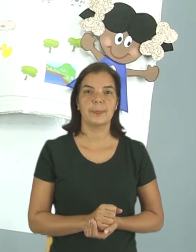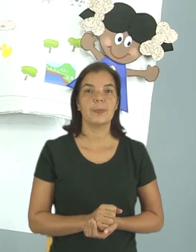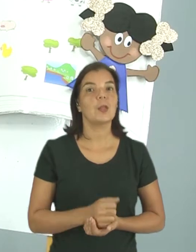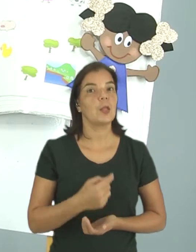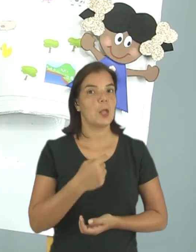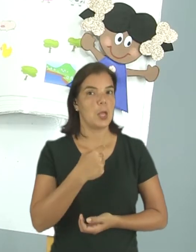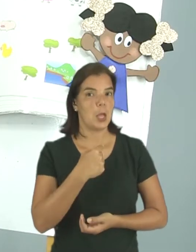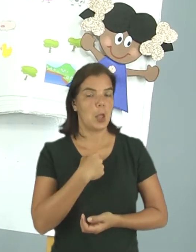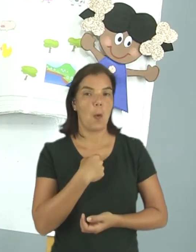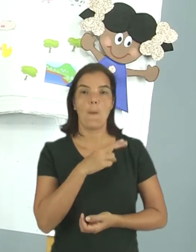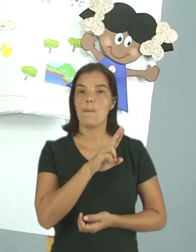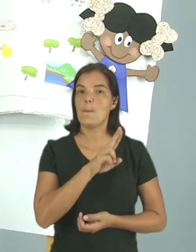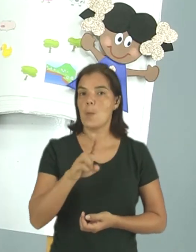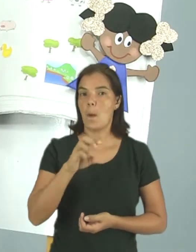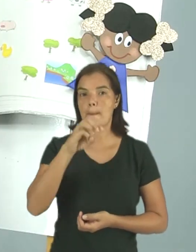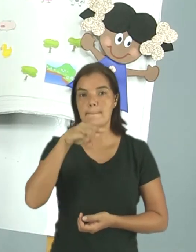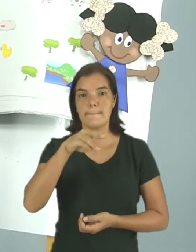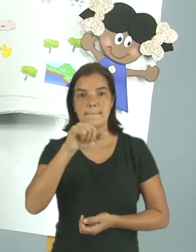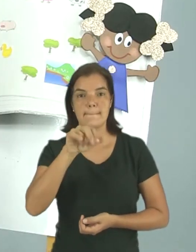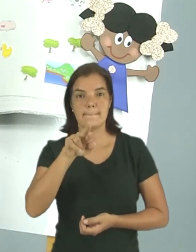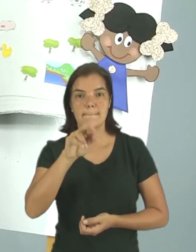Eu me chamo Mila.